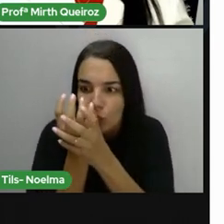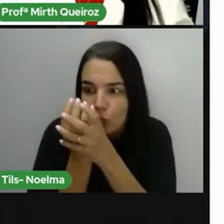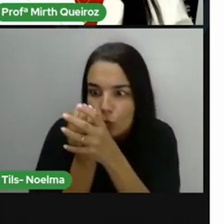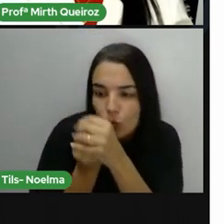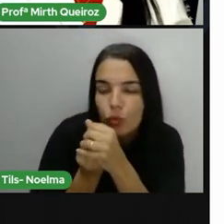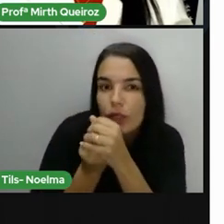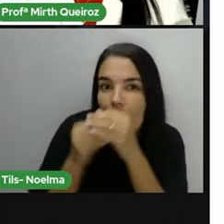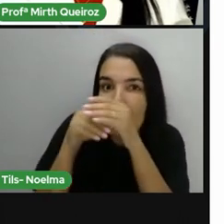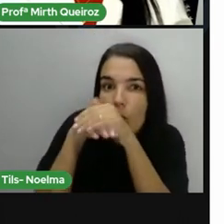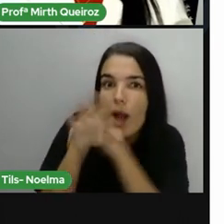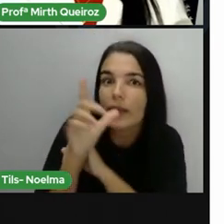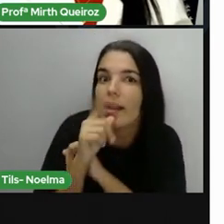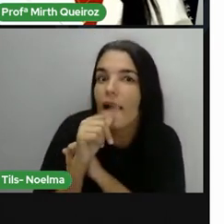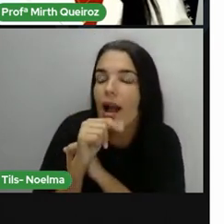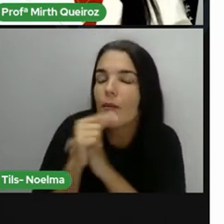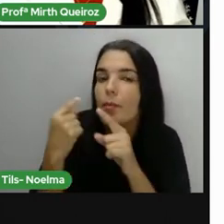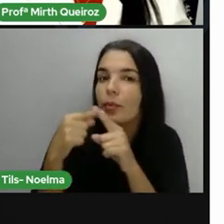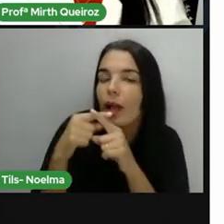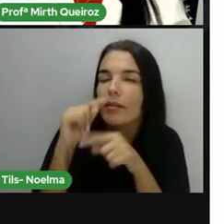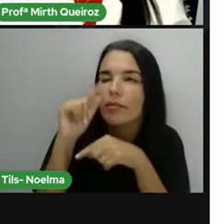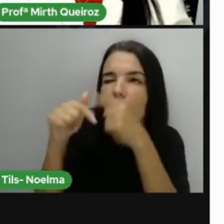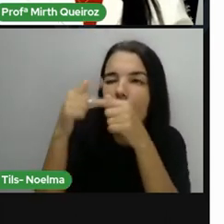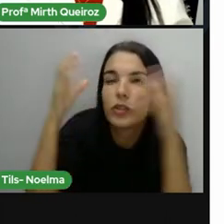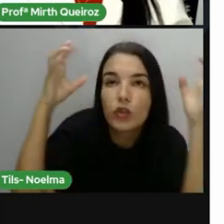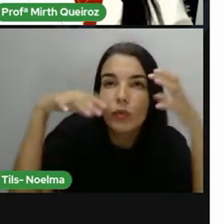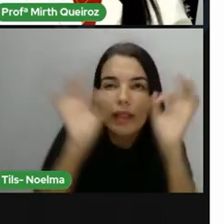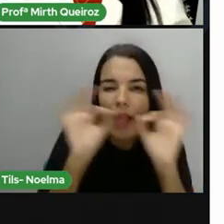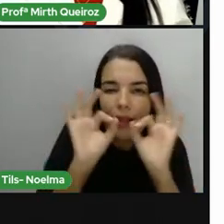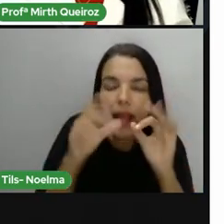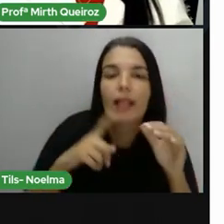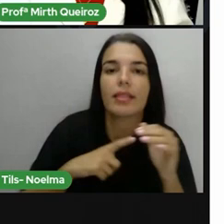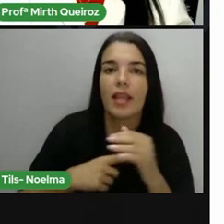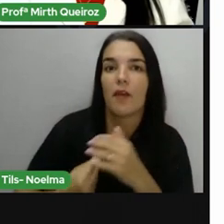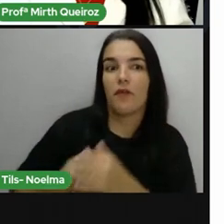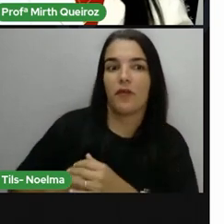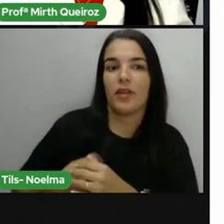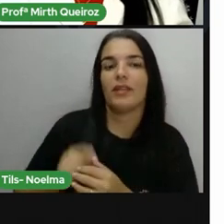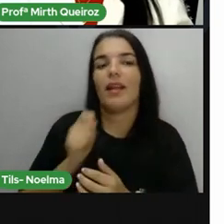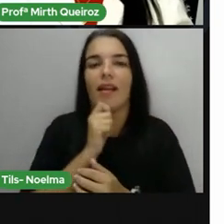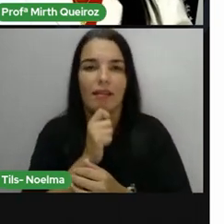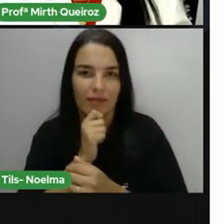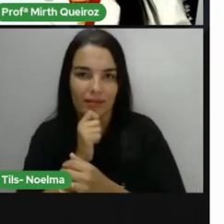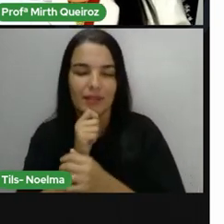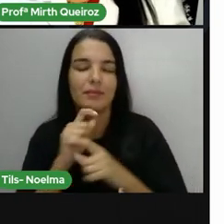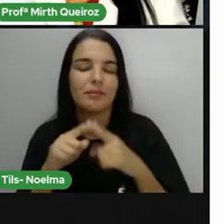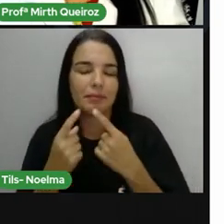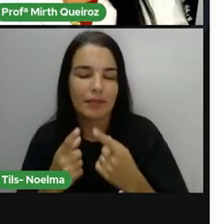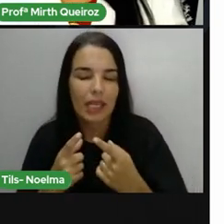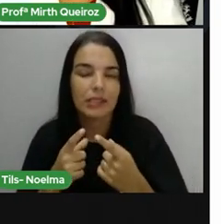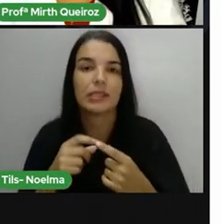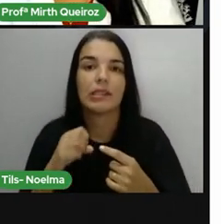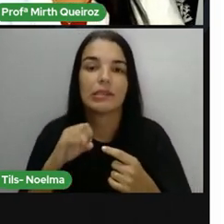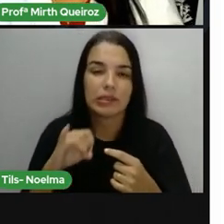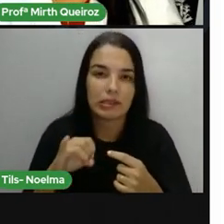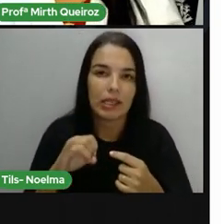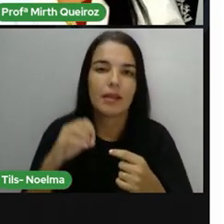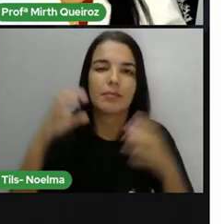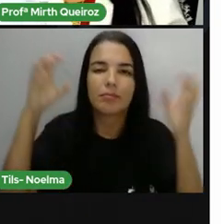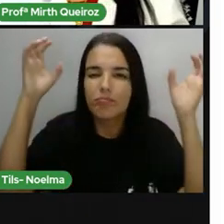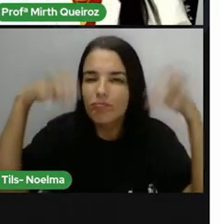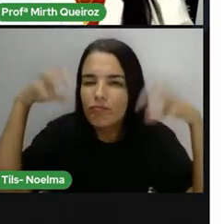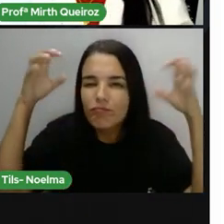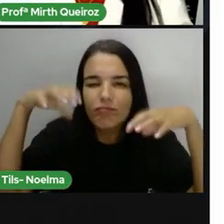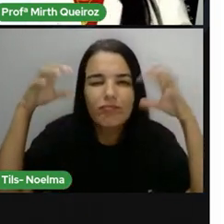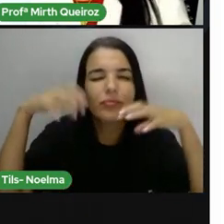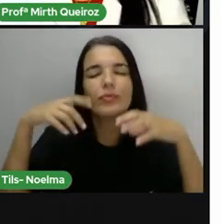guarda água ali para ser usada no período de estiagem. Mas mesmo assim, tendo essas batatas, até mesmo os